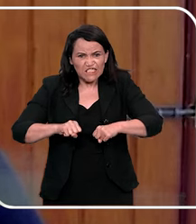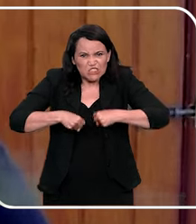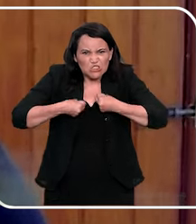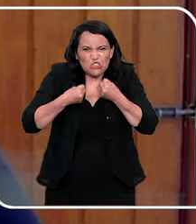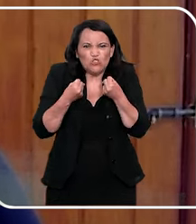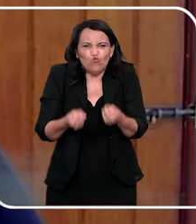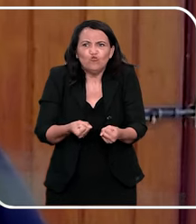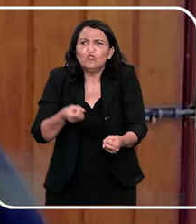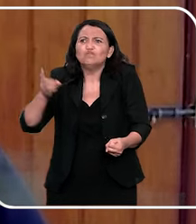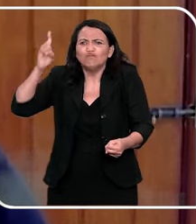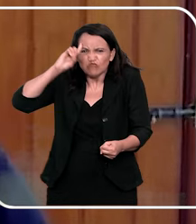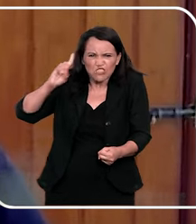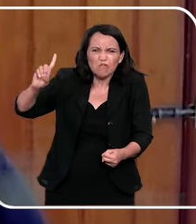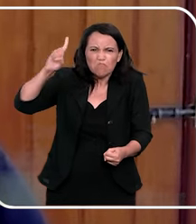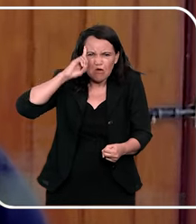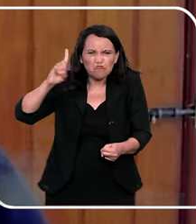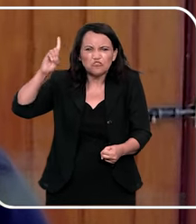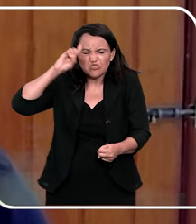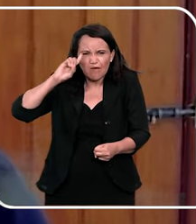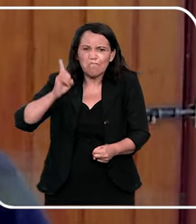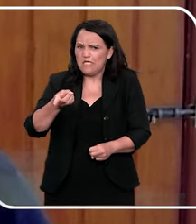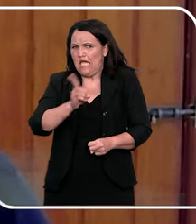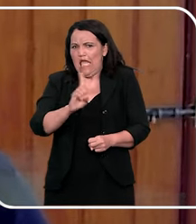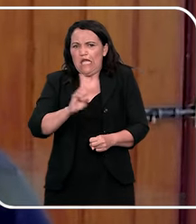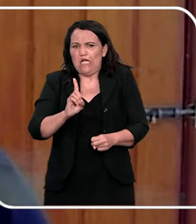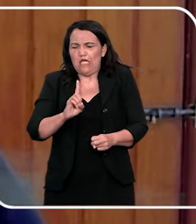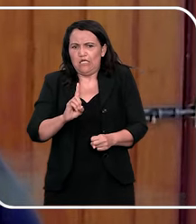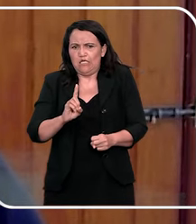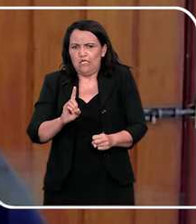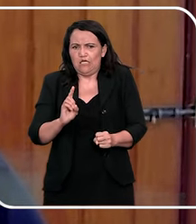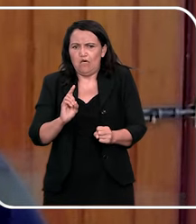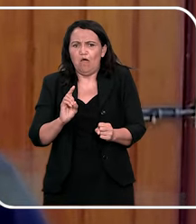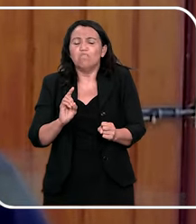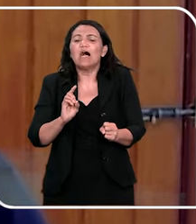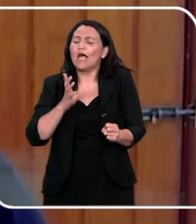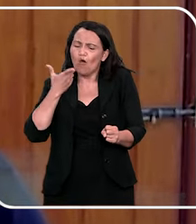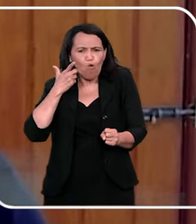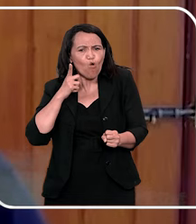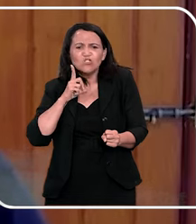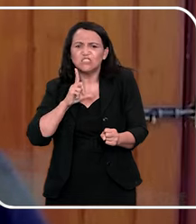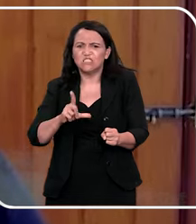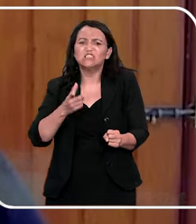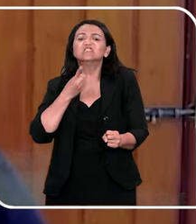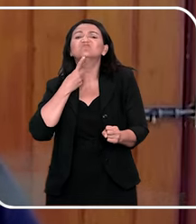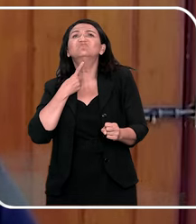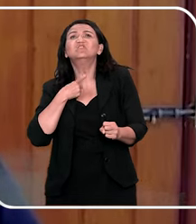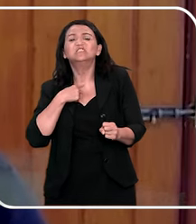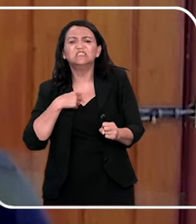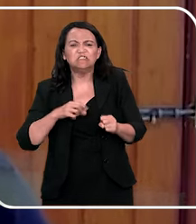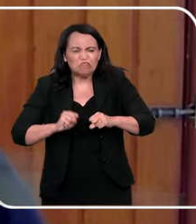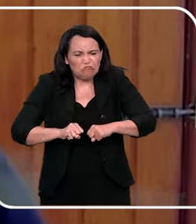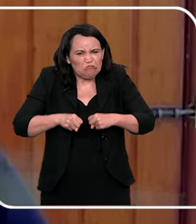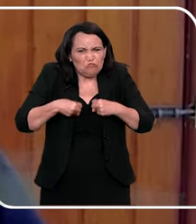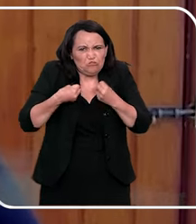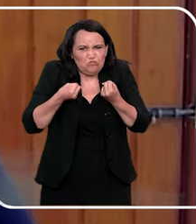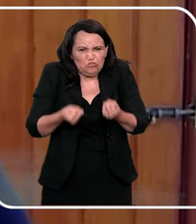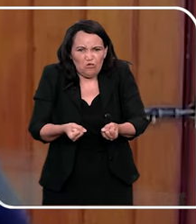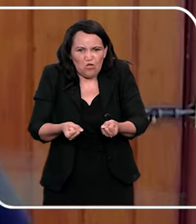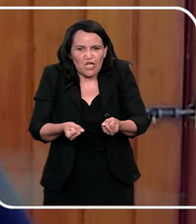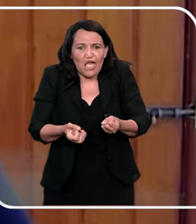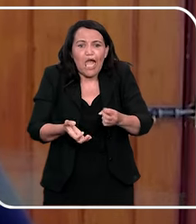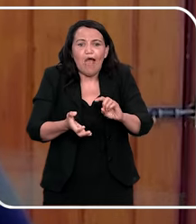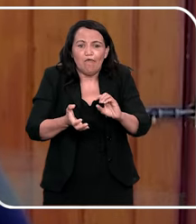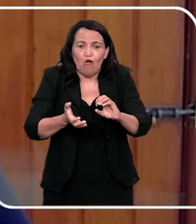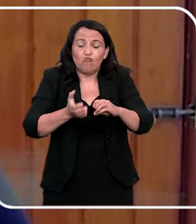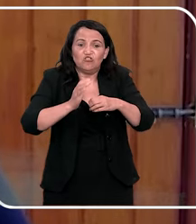todo pra não chegar a vir de fato do seu desejo. Então, ele lutou muito, chama o Predador.